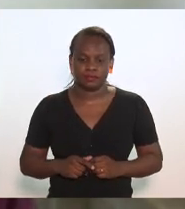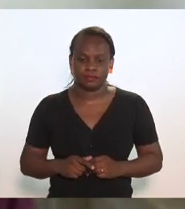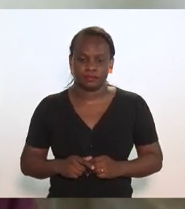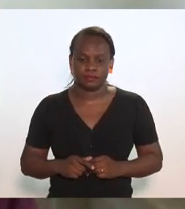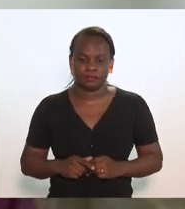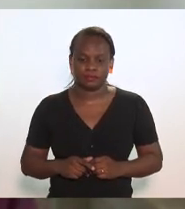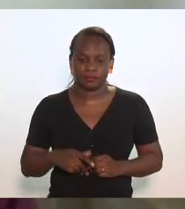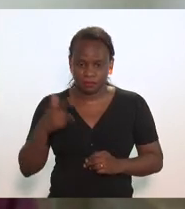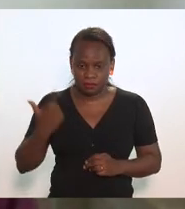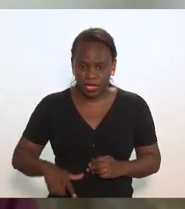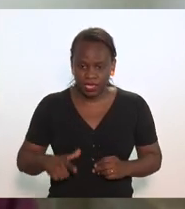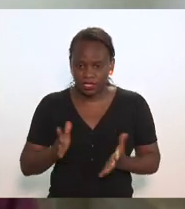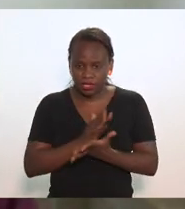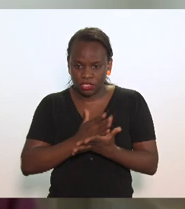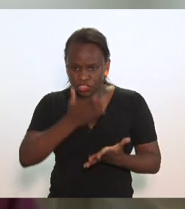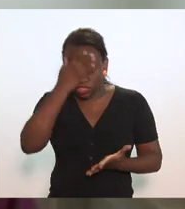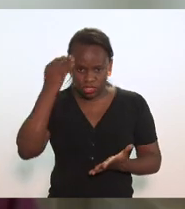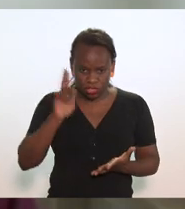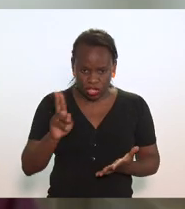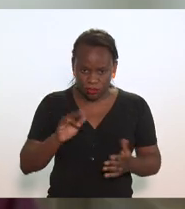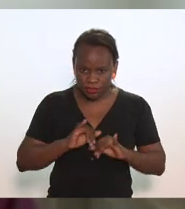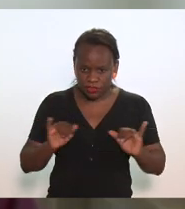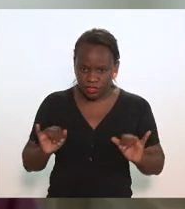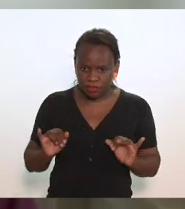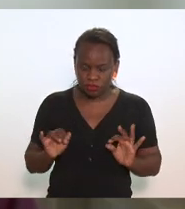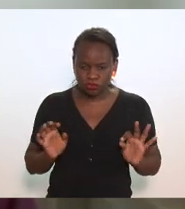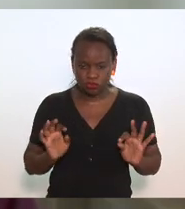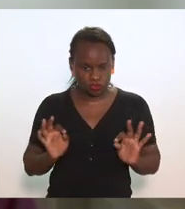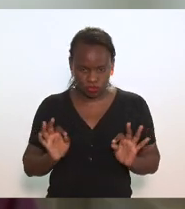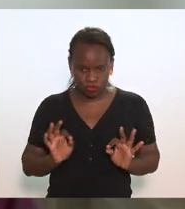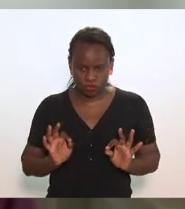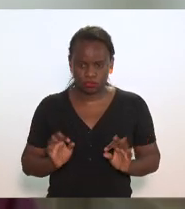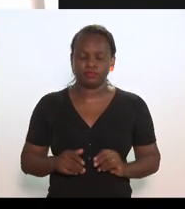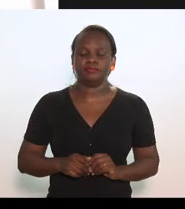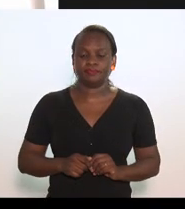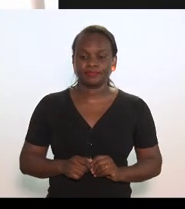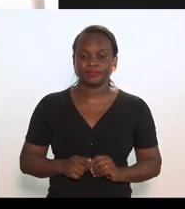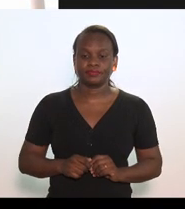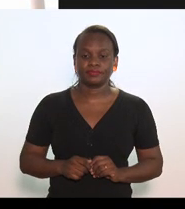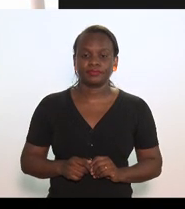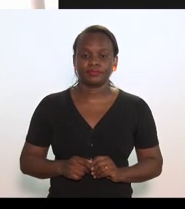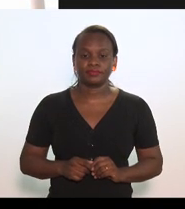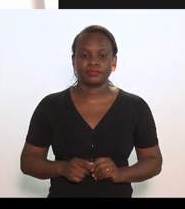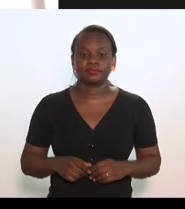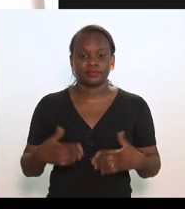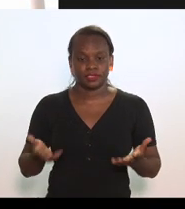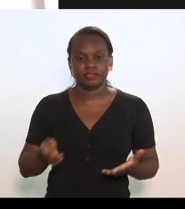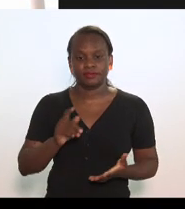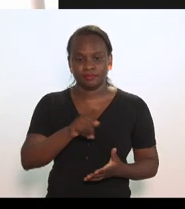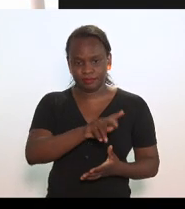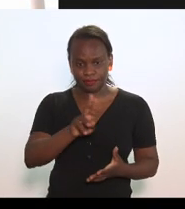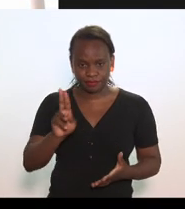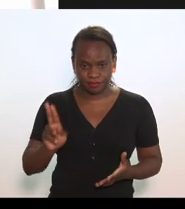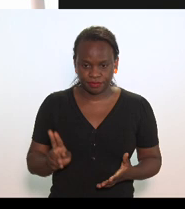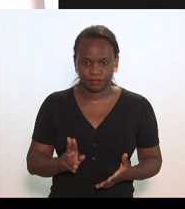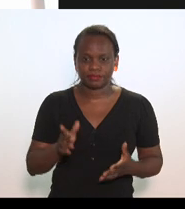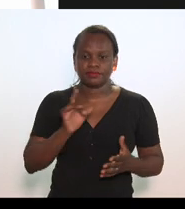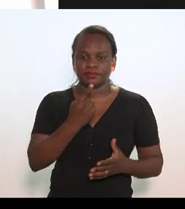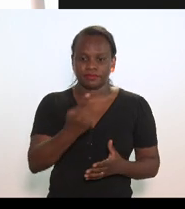Mais alguém que eu não tenha falado? Não, né? Então, são esses os